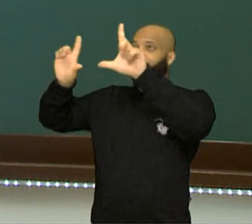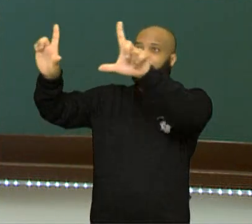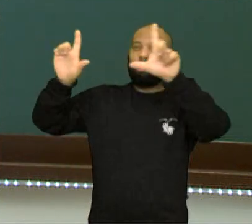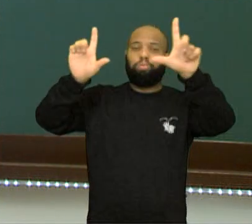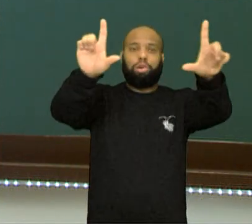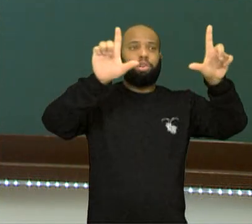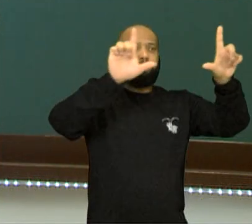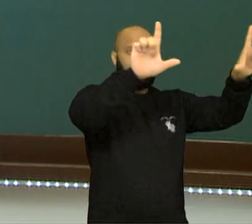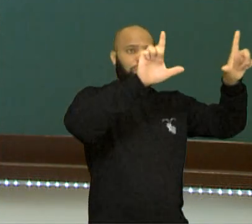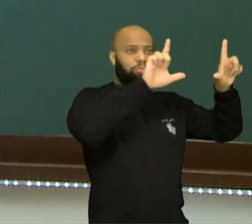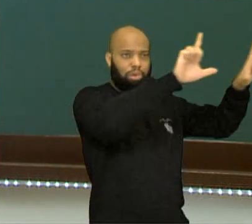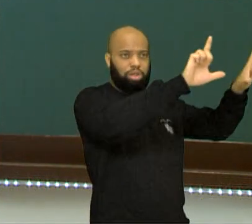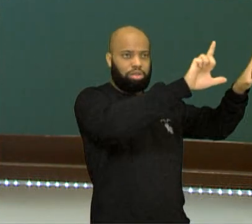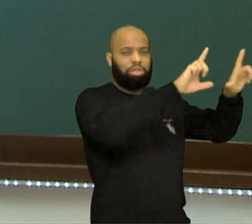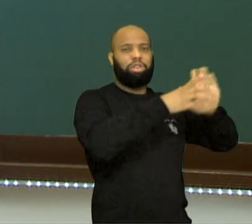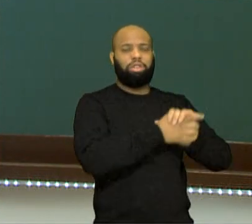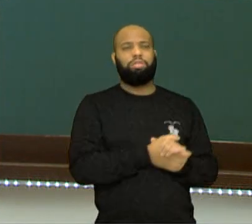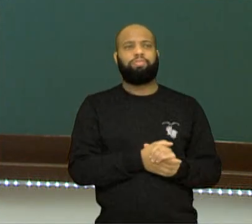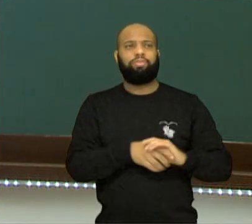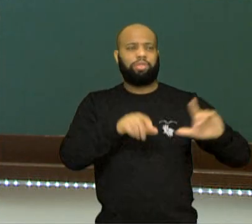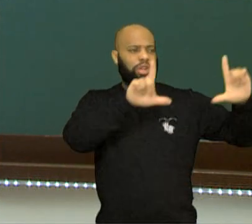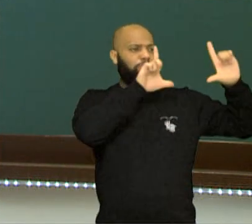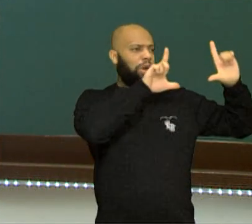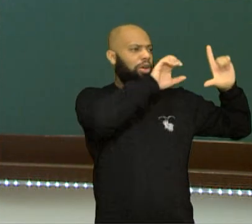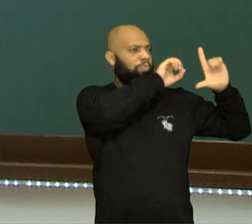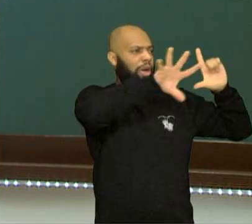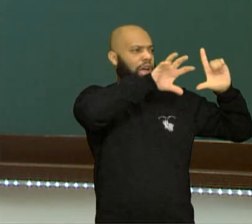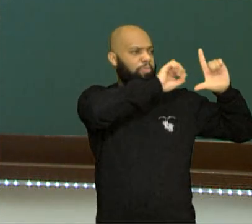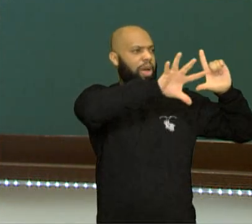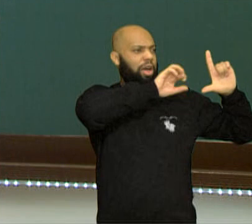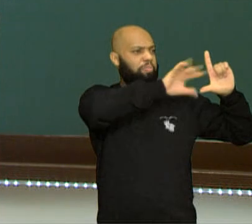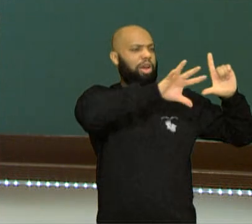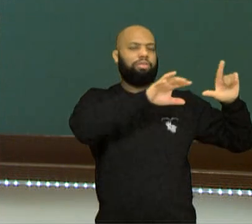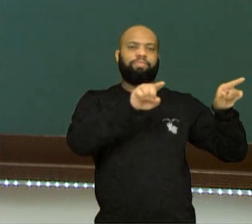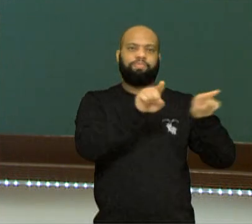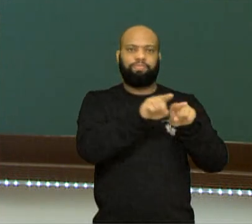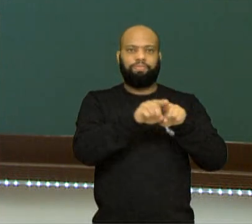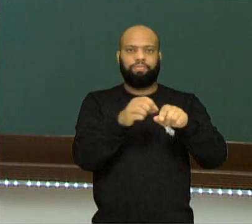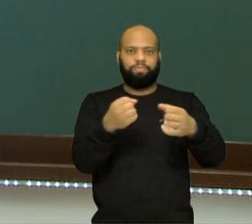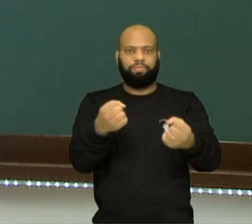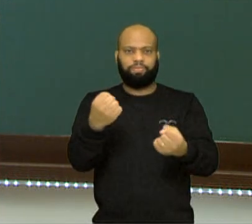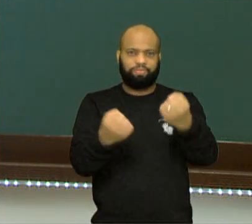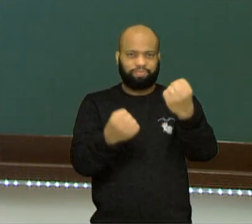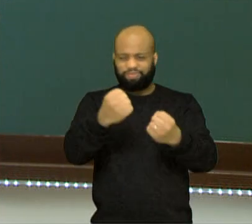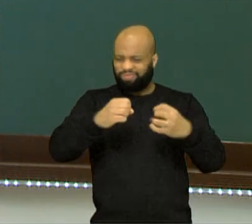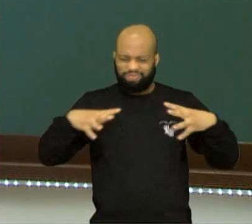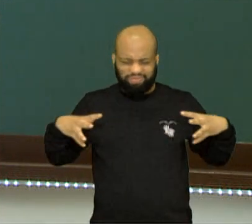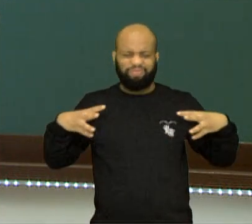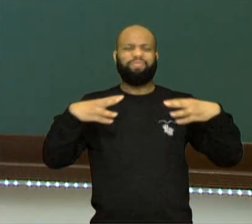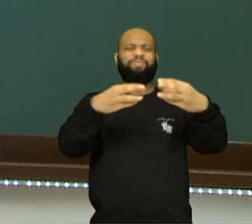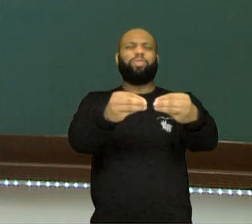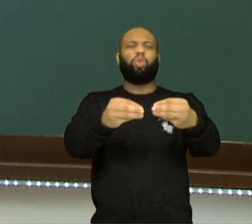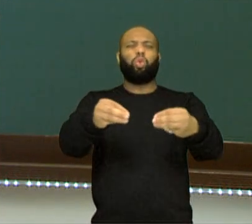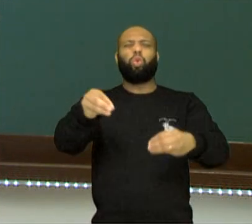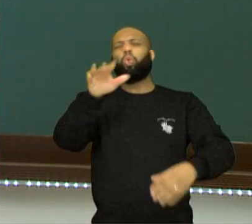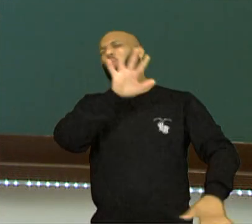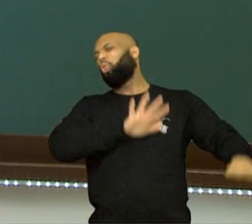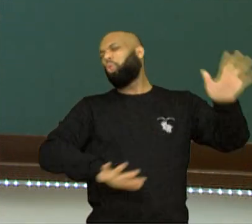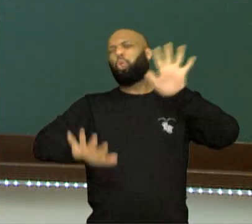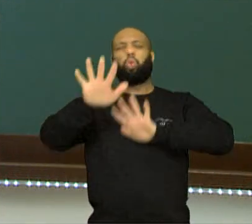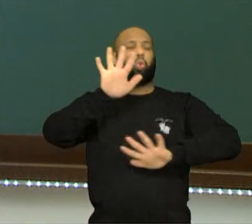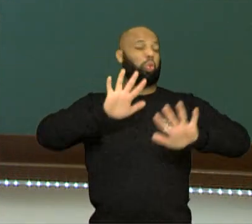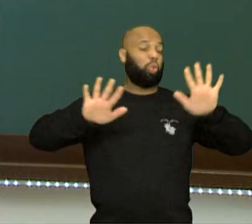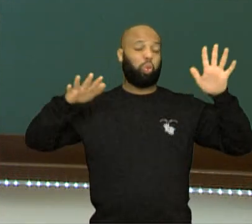outdoor, a iluminação, os carros, todo esse conjunto pode causar ali